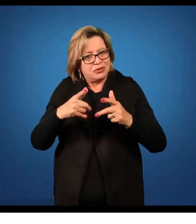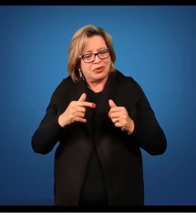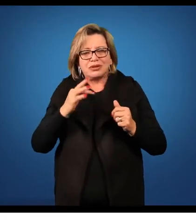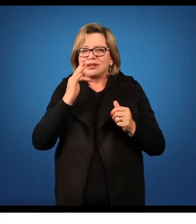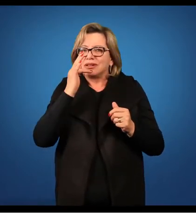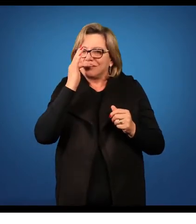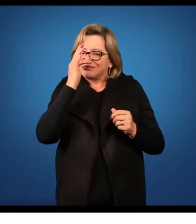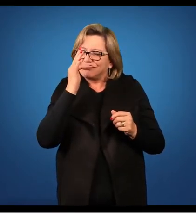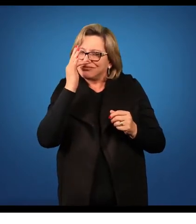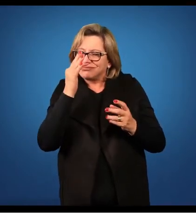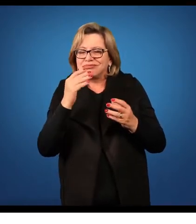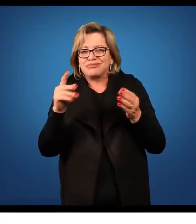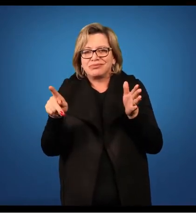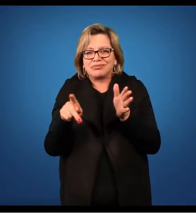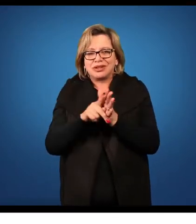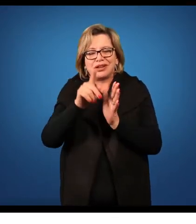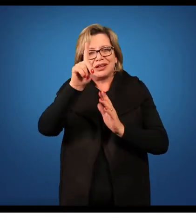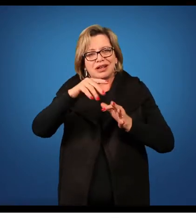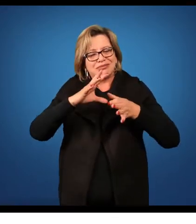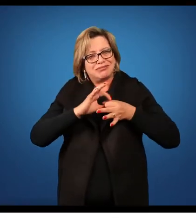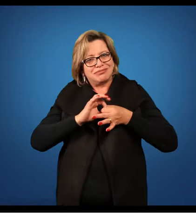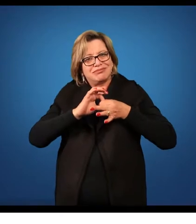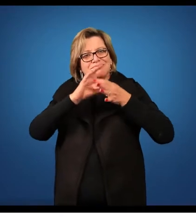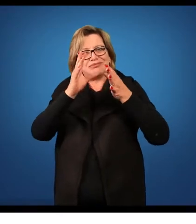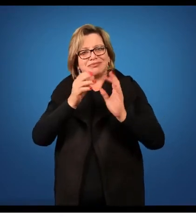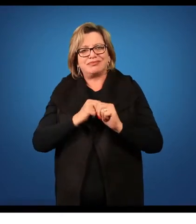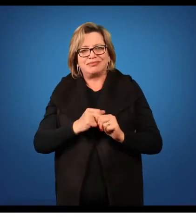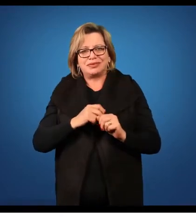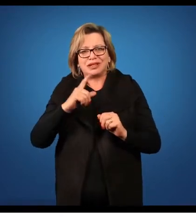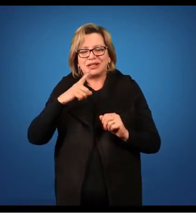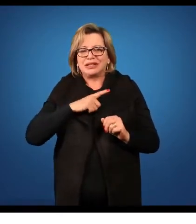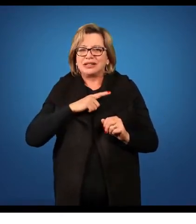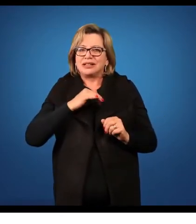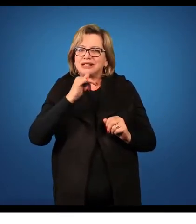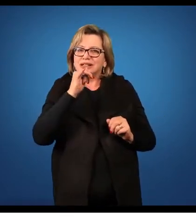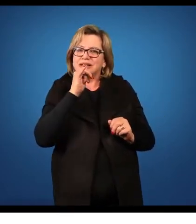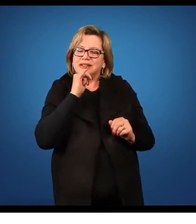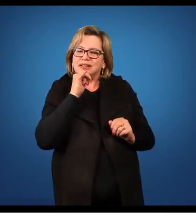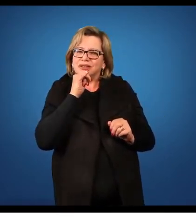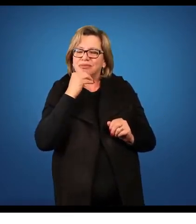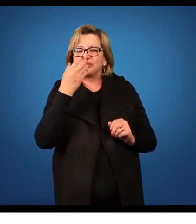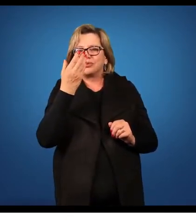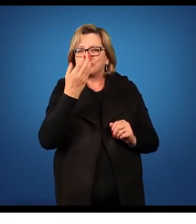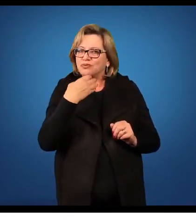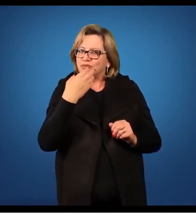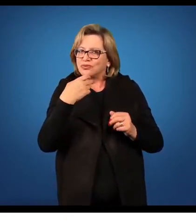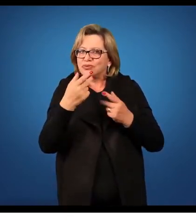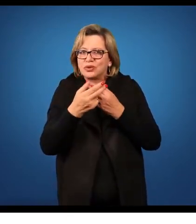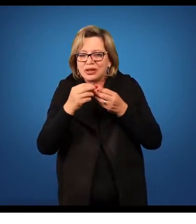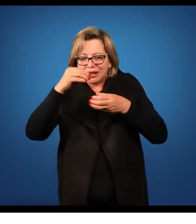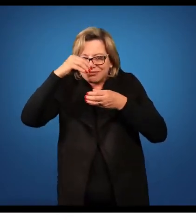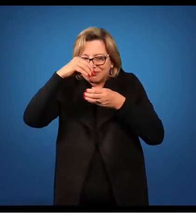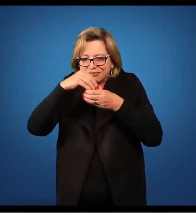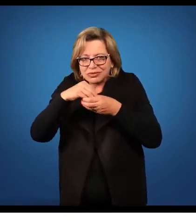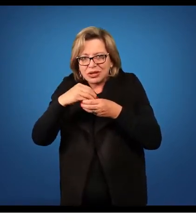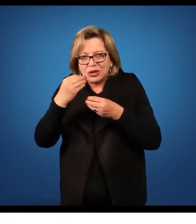magnólia, elas são livres entre si. Aqui tem um exemplo de um fruto, como os ovários,